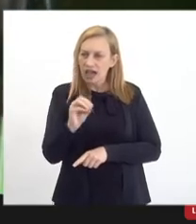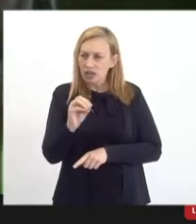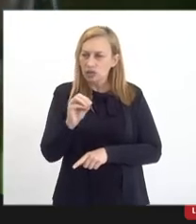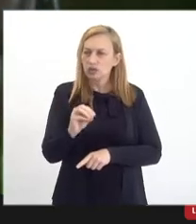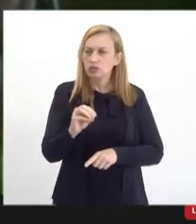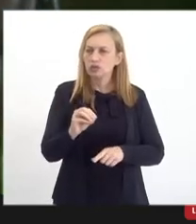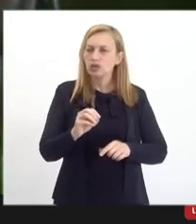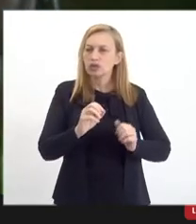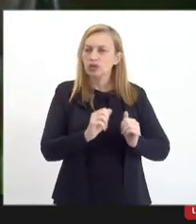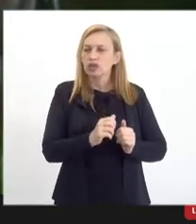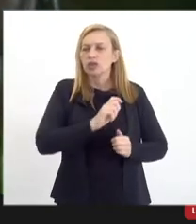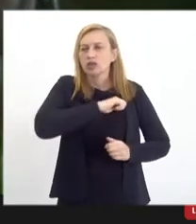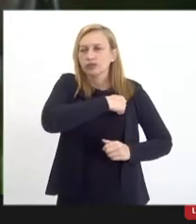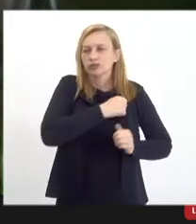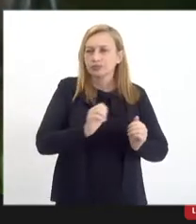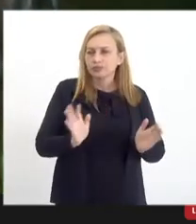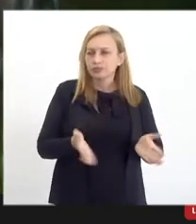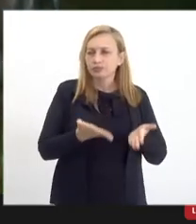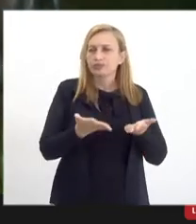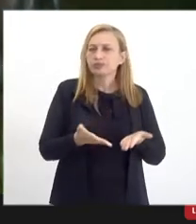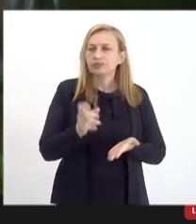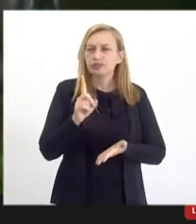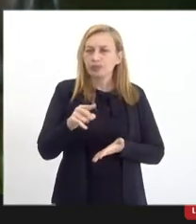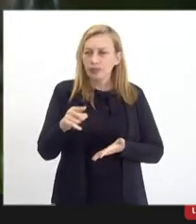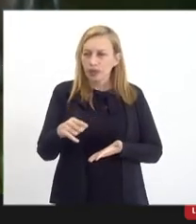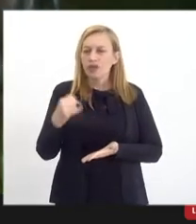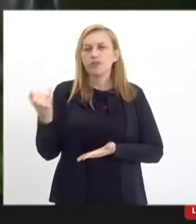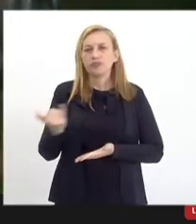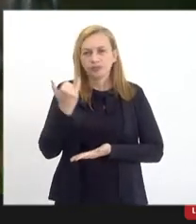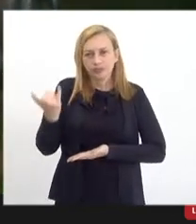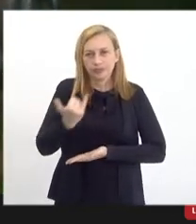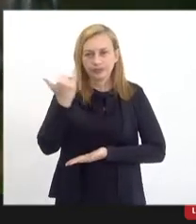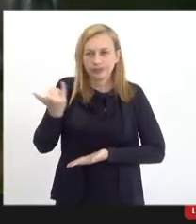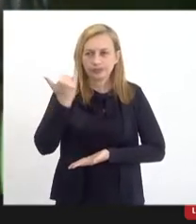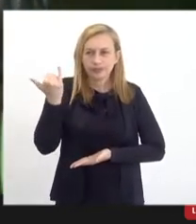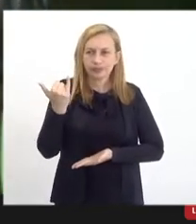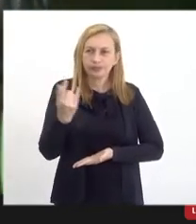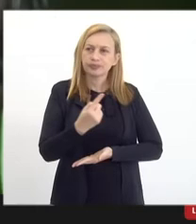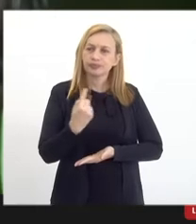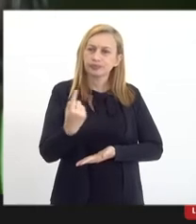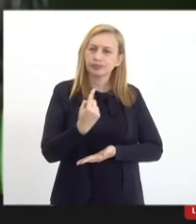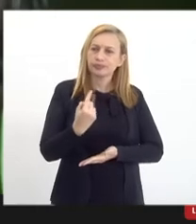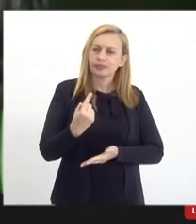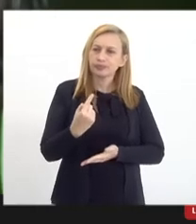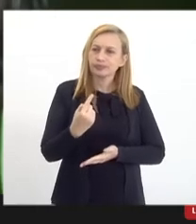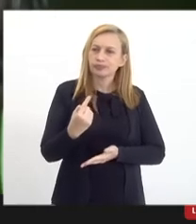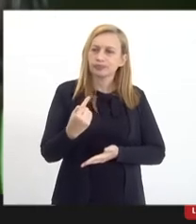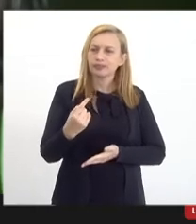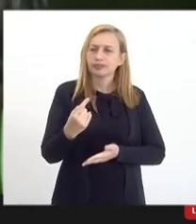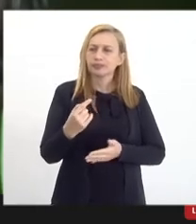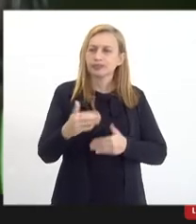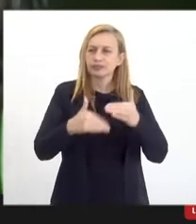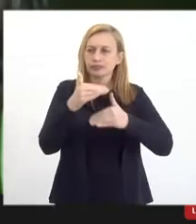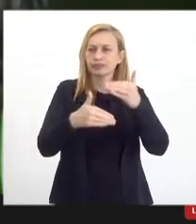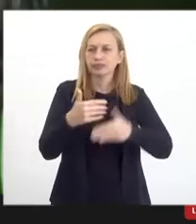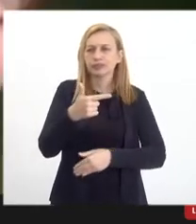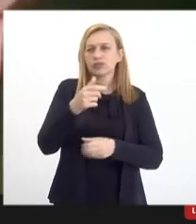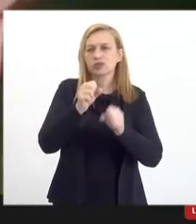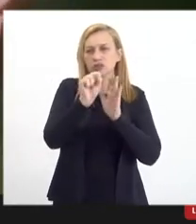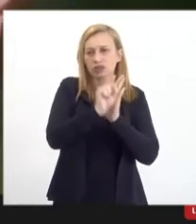condicionado a um resultado é absolutamente essencial para a gente progredir aí no século XXI.